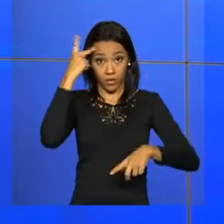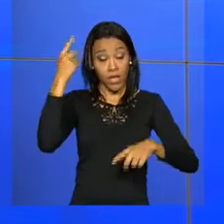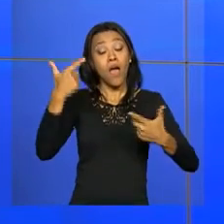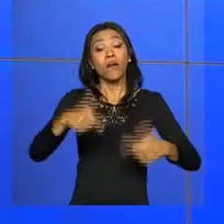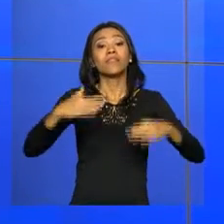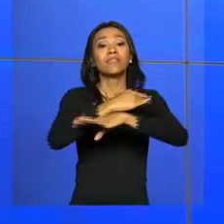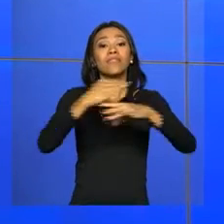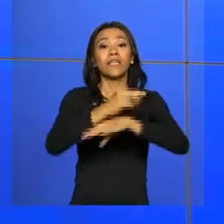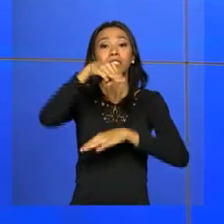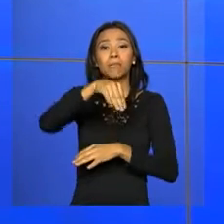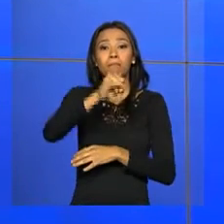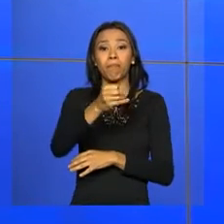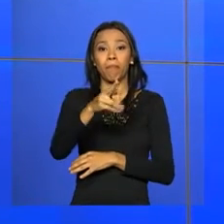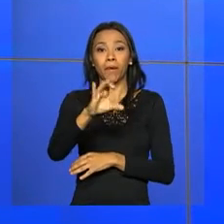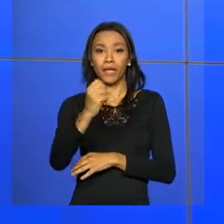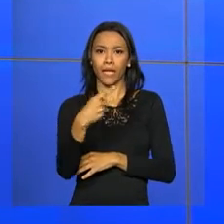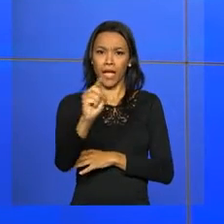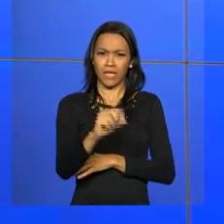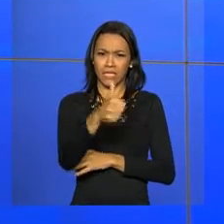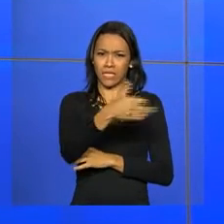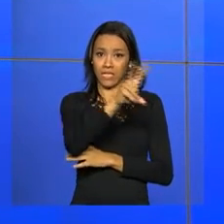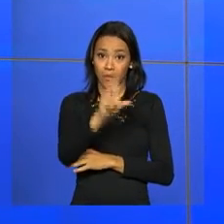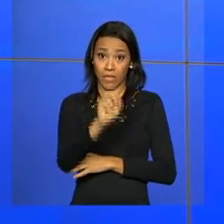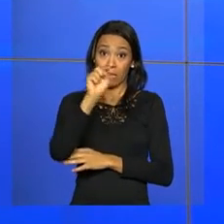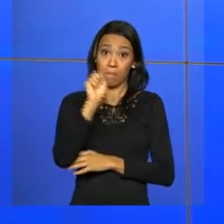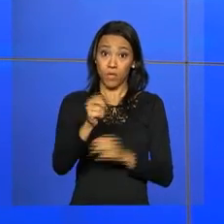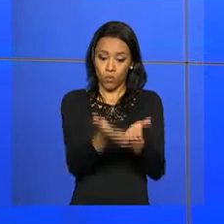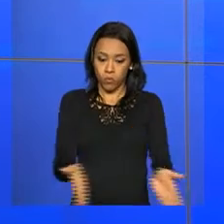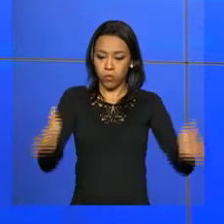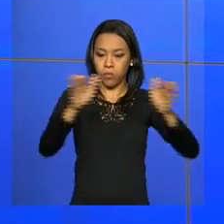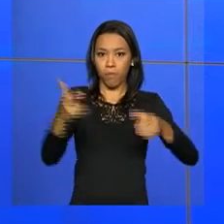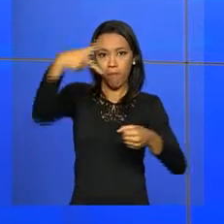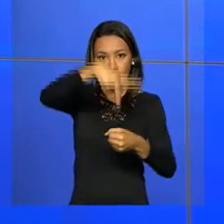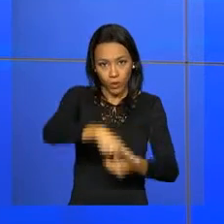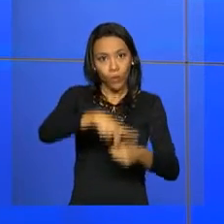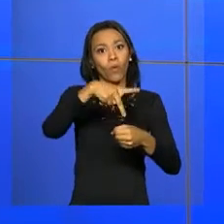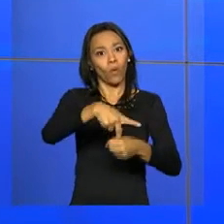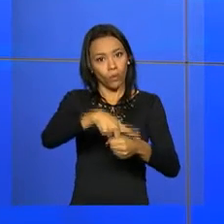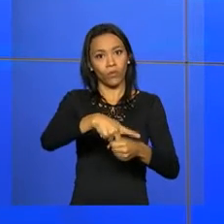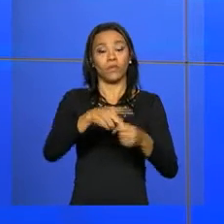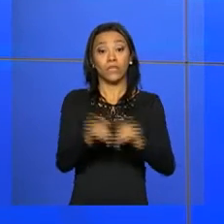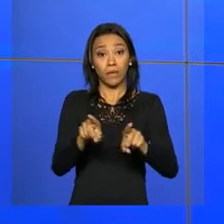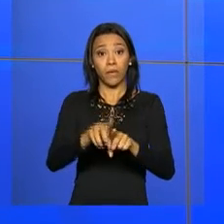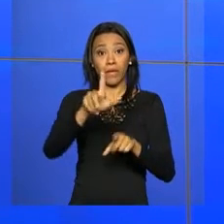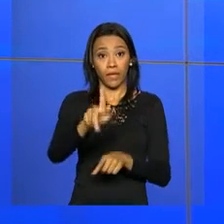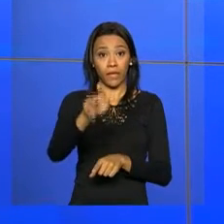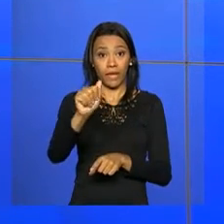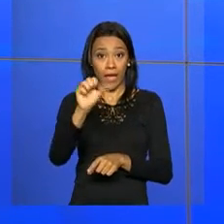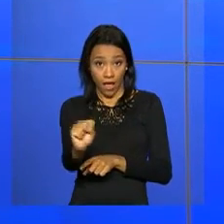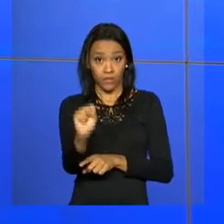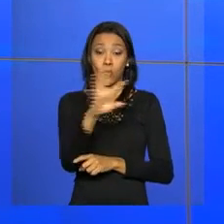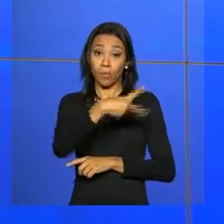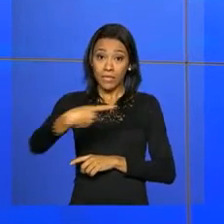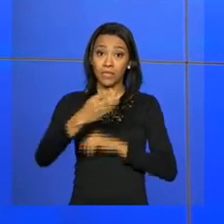capacidade diária de até 150 mil barris de petróleo e de 6 milhões de metros cúbicos de gás. O presidente da empresa,